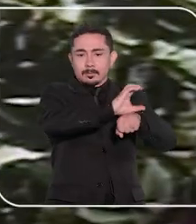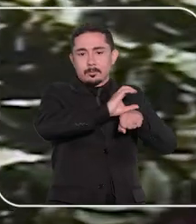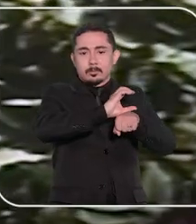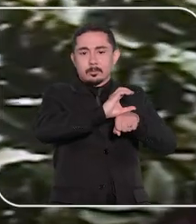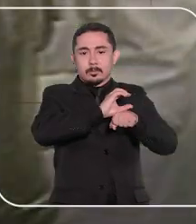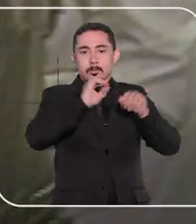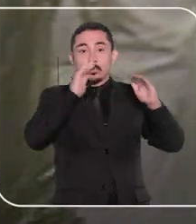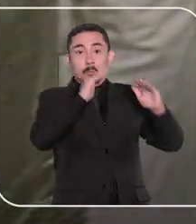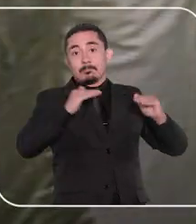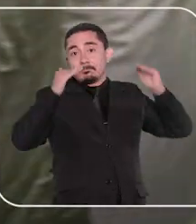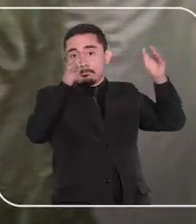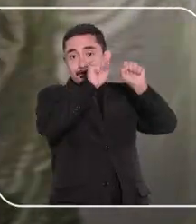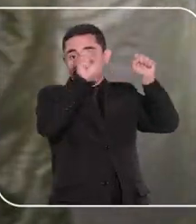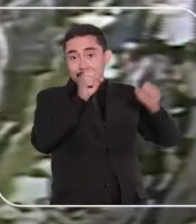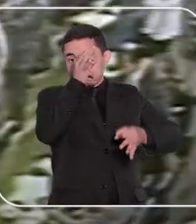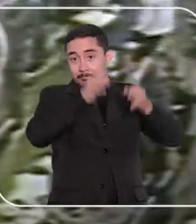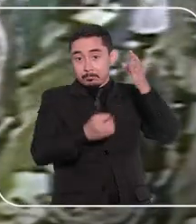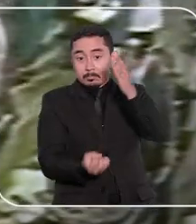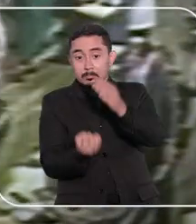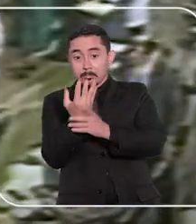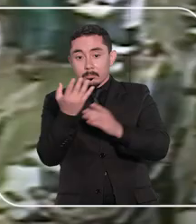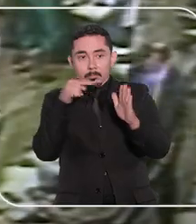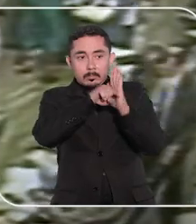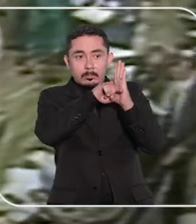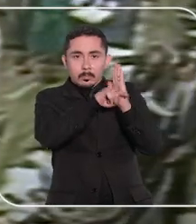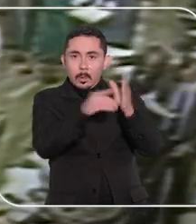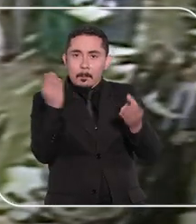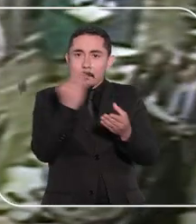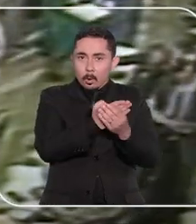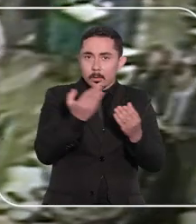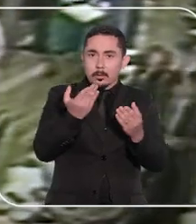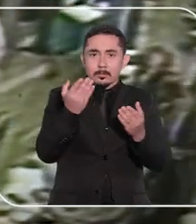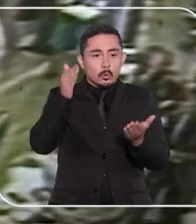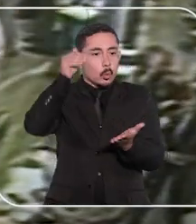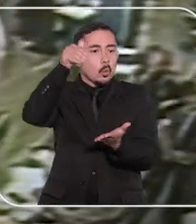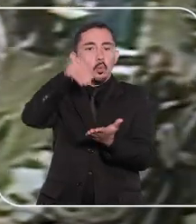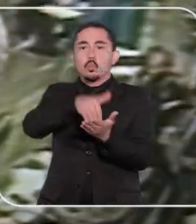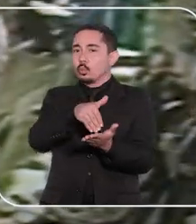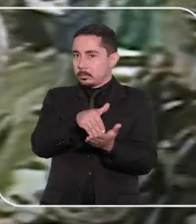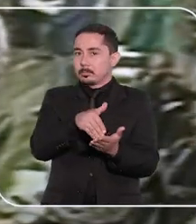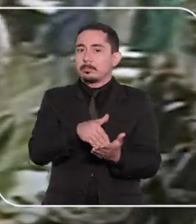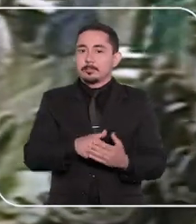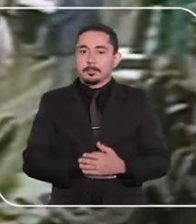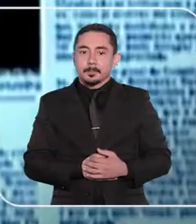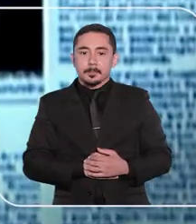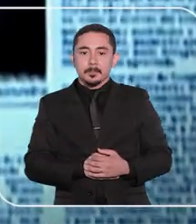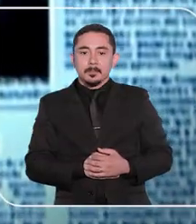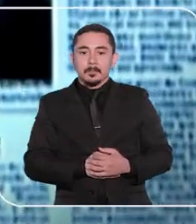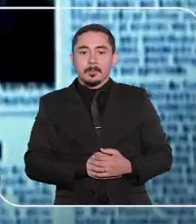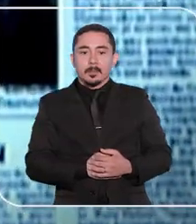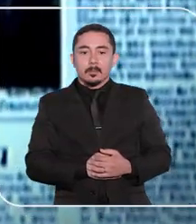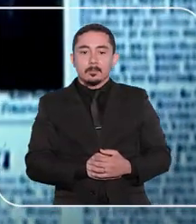Constituição. O Superior Tribunal de Justiça foi criado para analisar os processos em última instância.